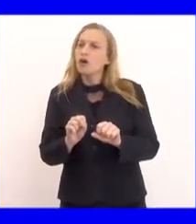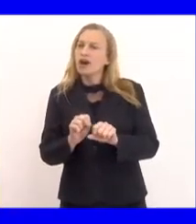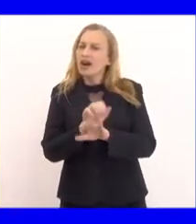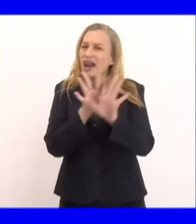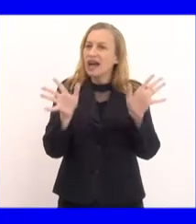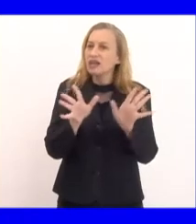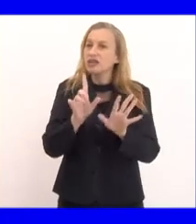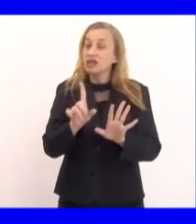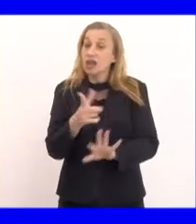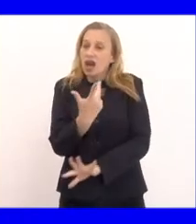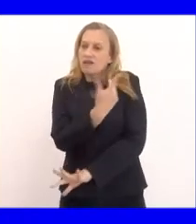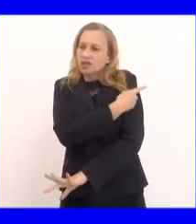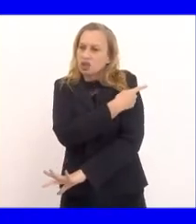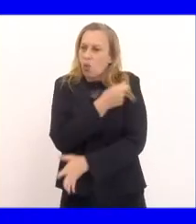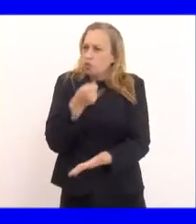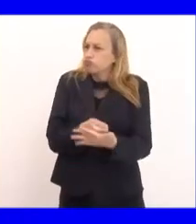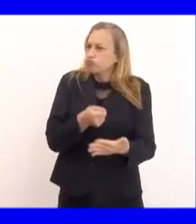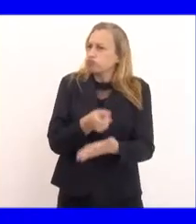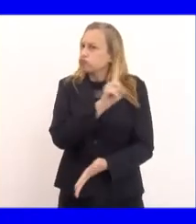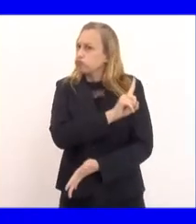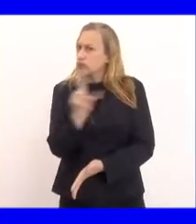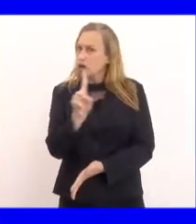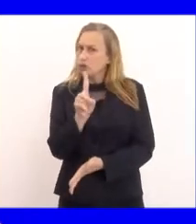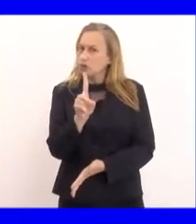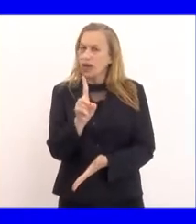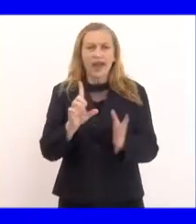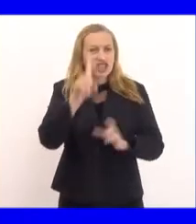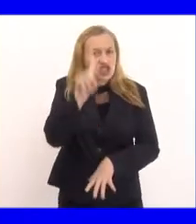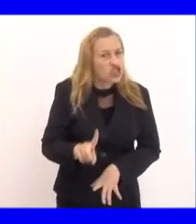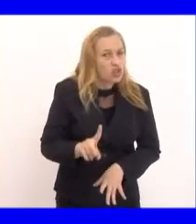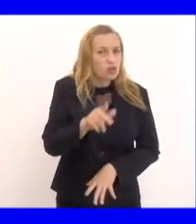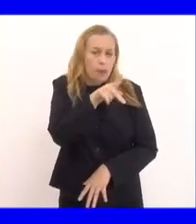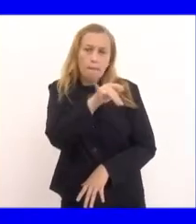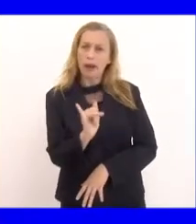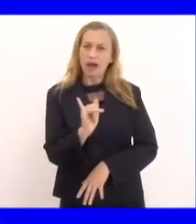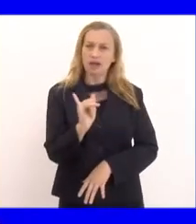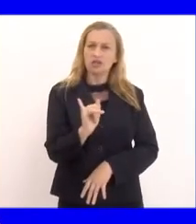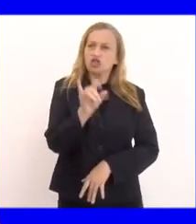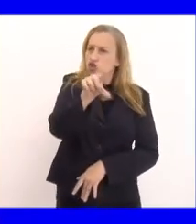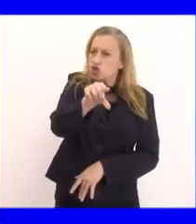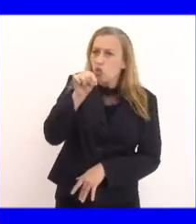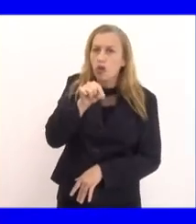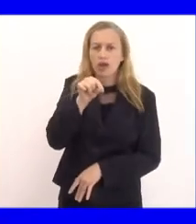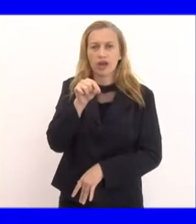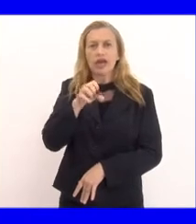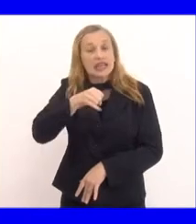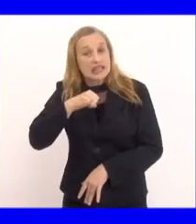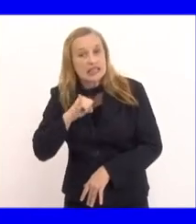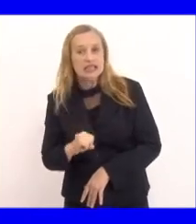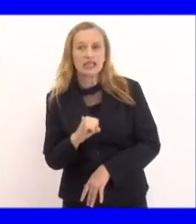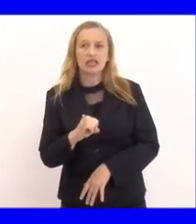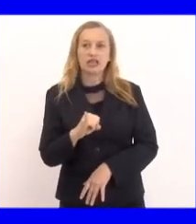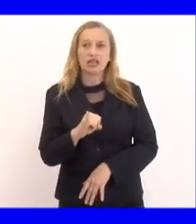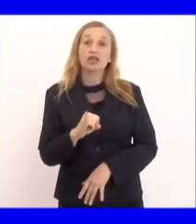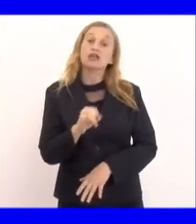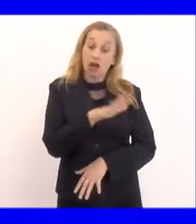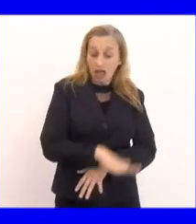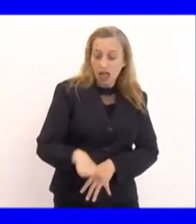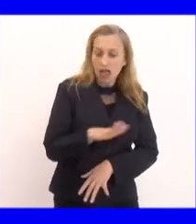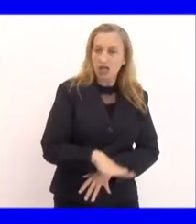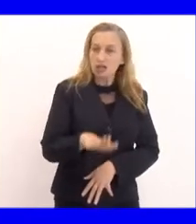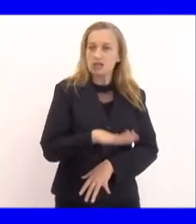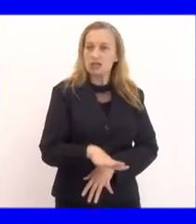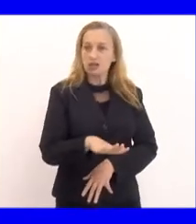não é obrigatória, ou seja, é direito dos pais. Eles vão decidir se as